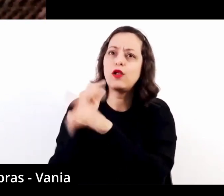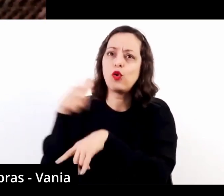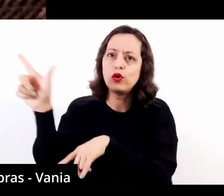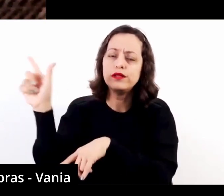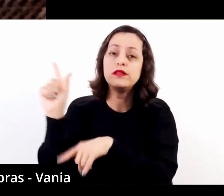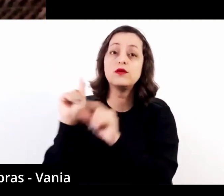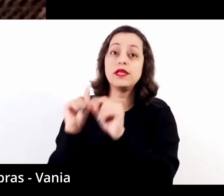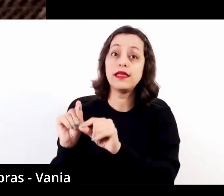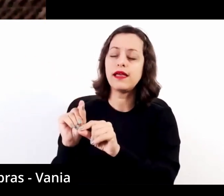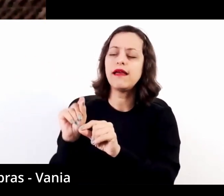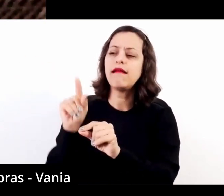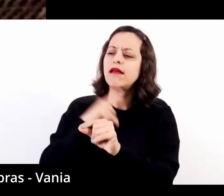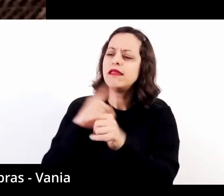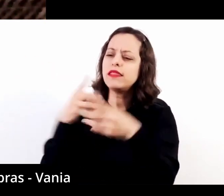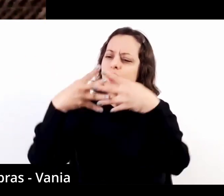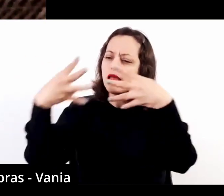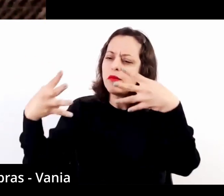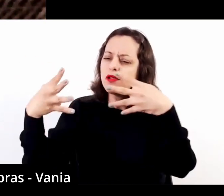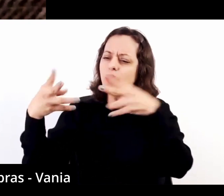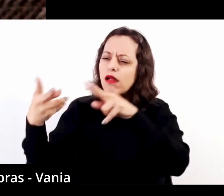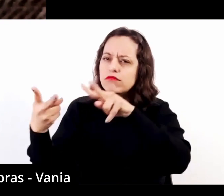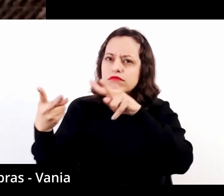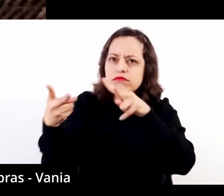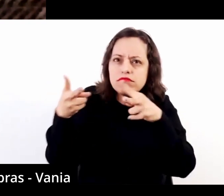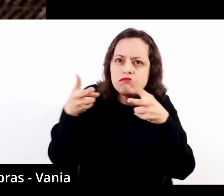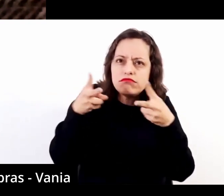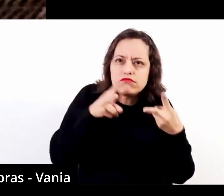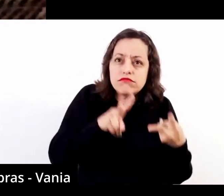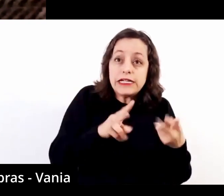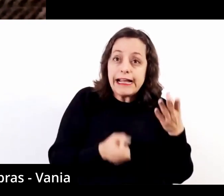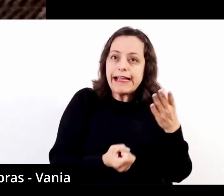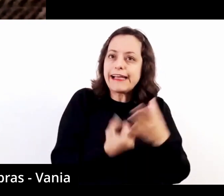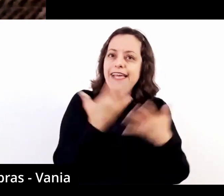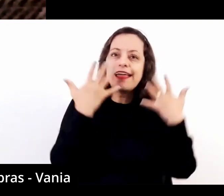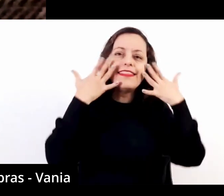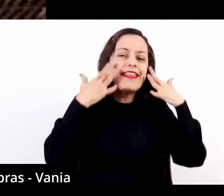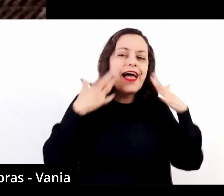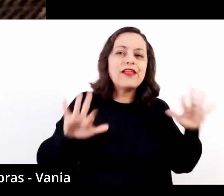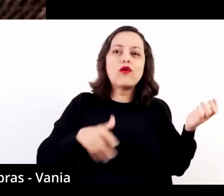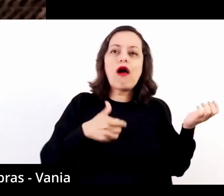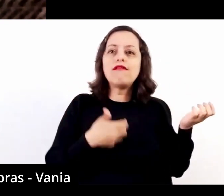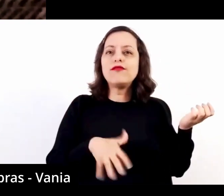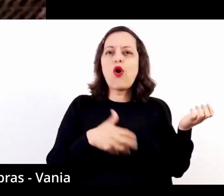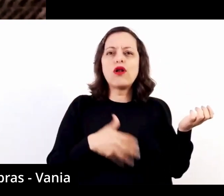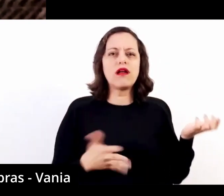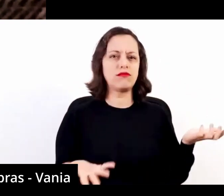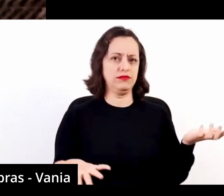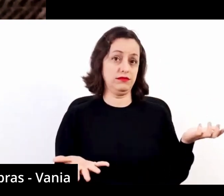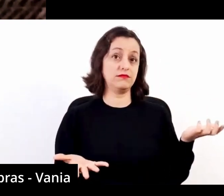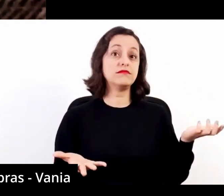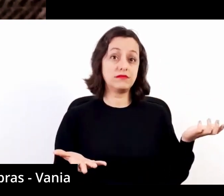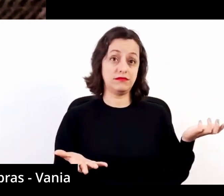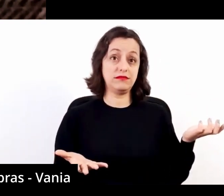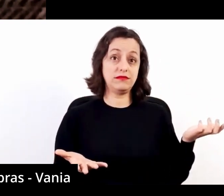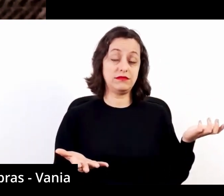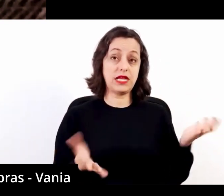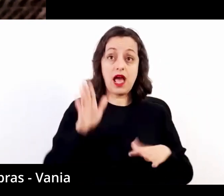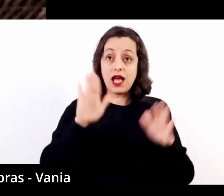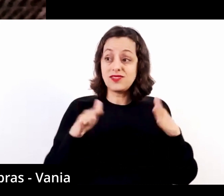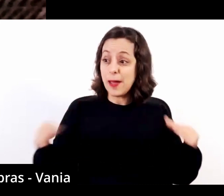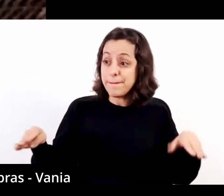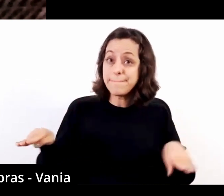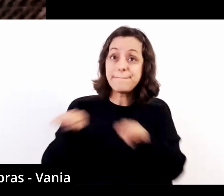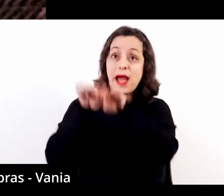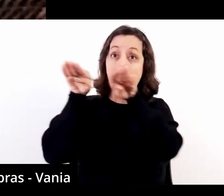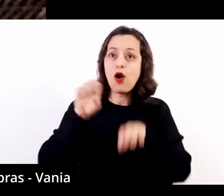ele um caráter, muitas vezes, orgânico, natural e fluido, que muitas vezes iguala ou